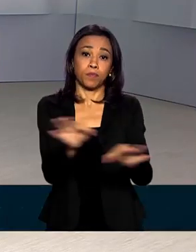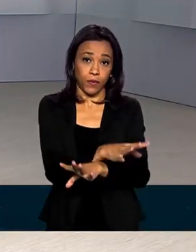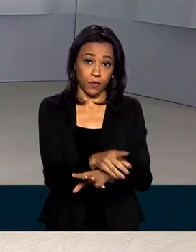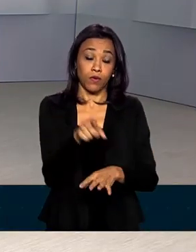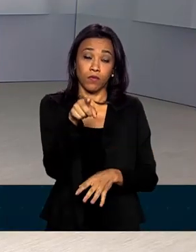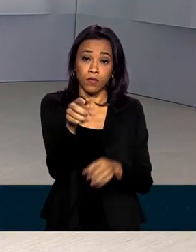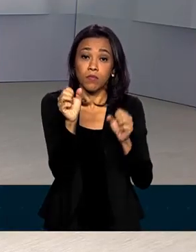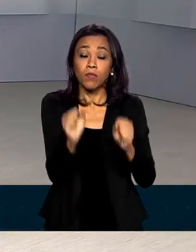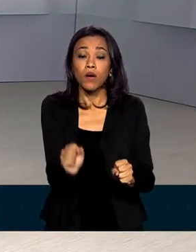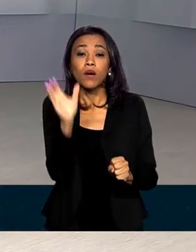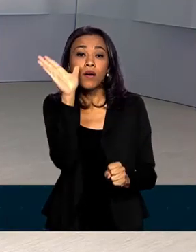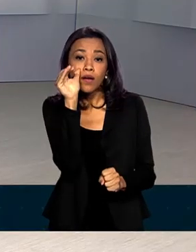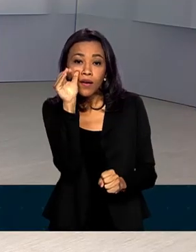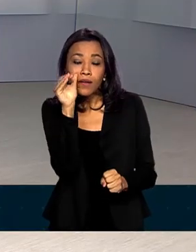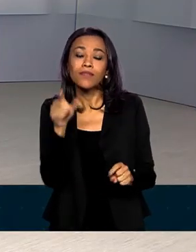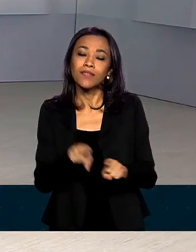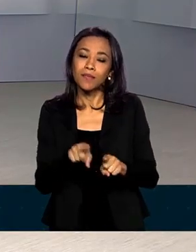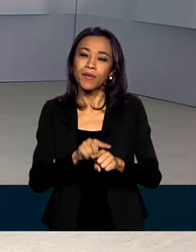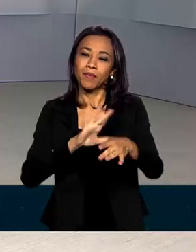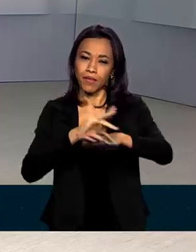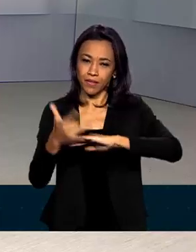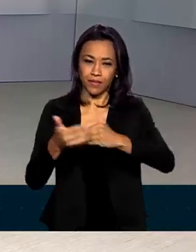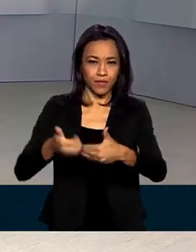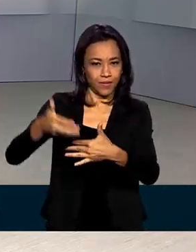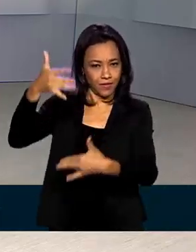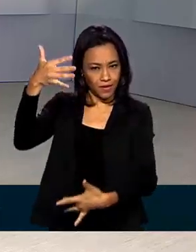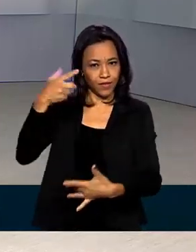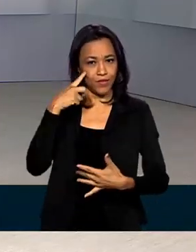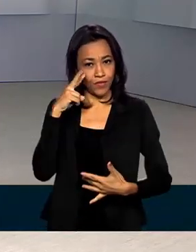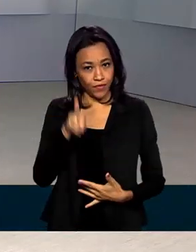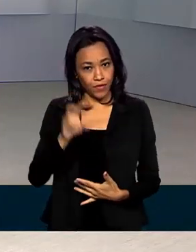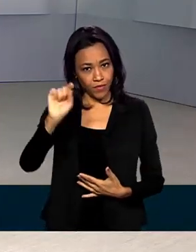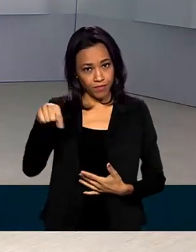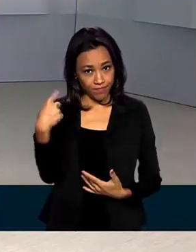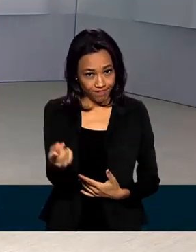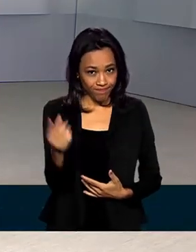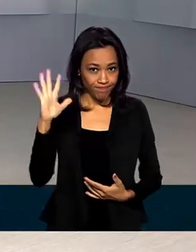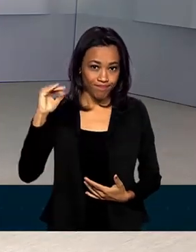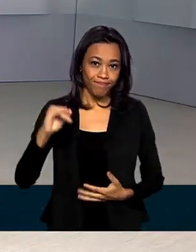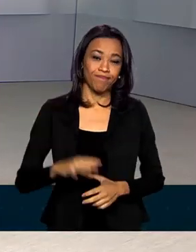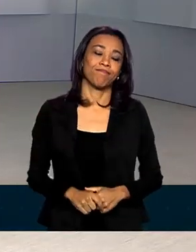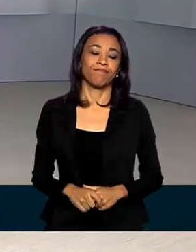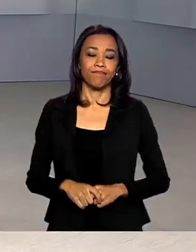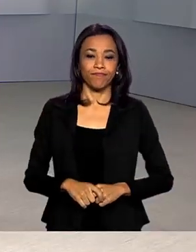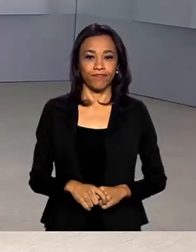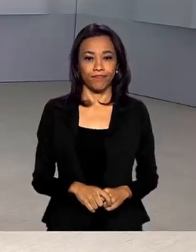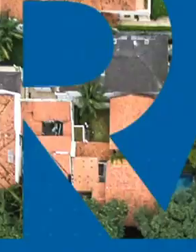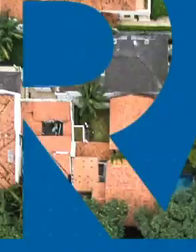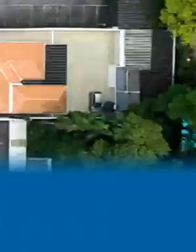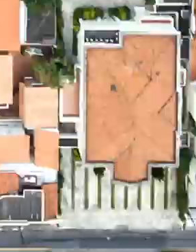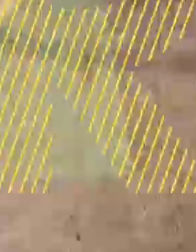aqui. Você pode nos acompanhar também pelas redes sociais. Nos vemos na próxima edição. Até lá. Tchau.